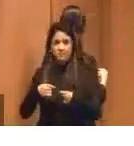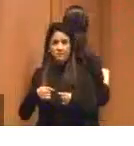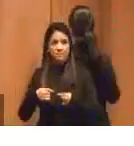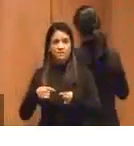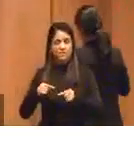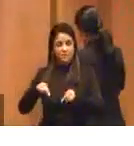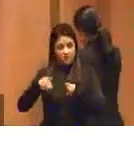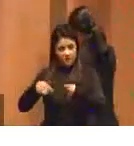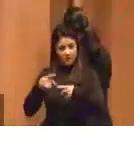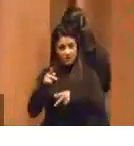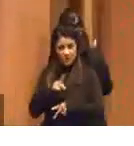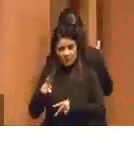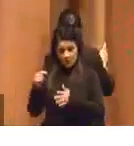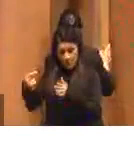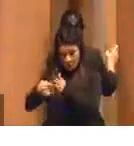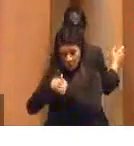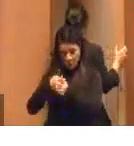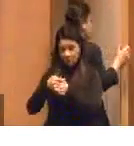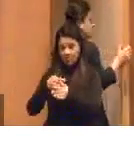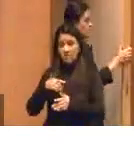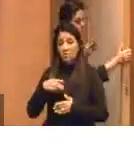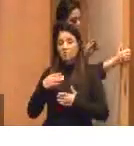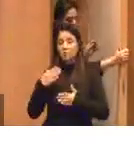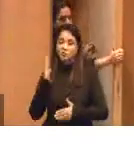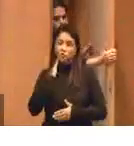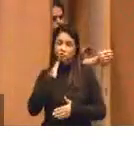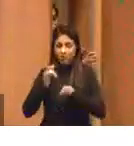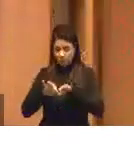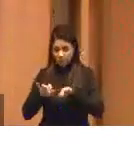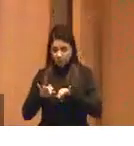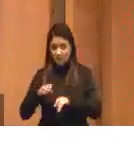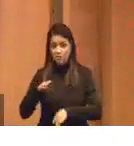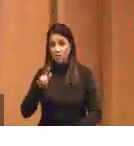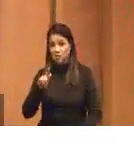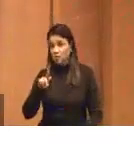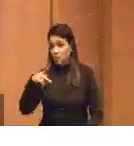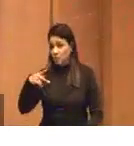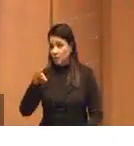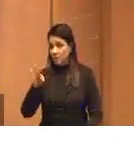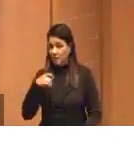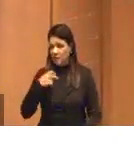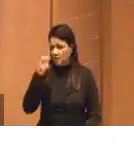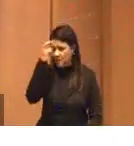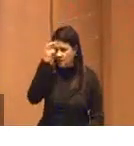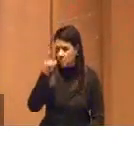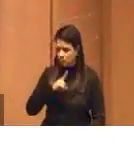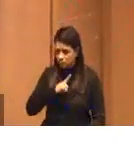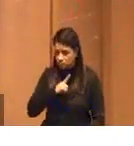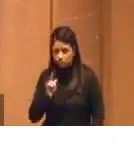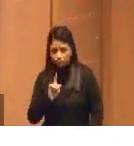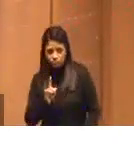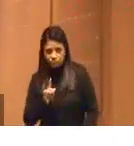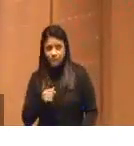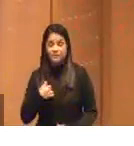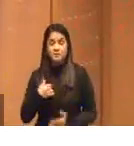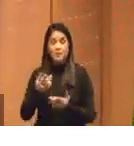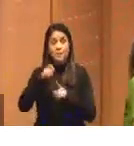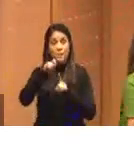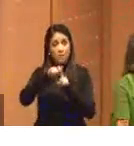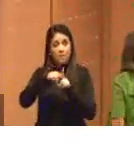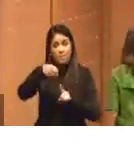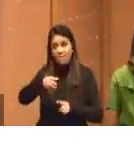Que fez aquela pergunta se o chat GPT era ou não inteligente. Bom, em março desse ano,